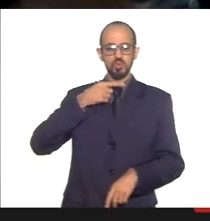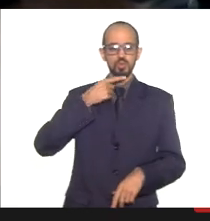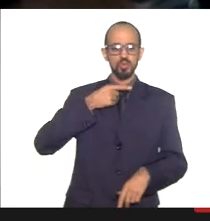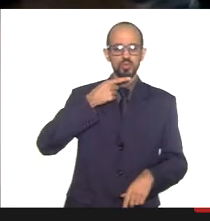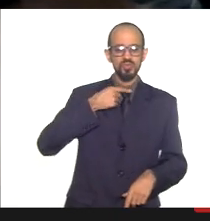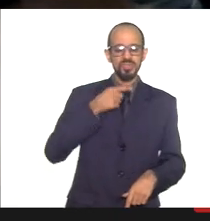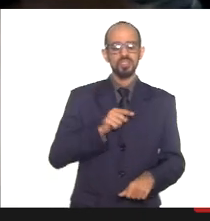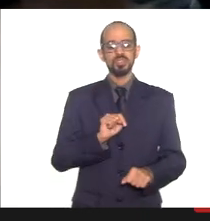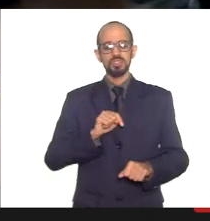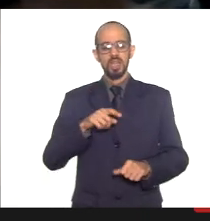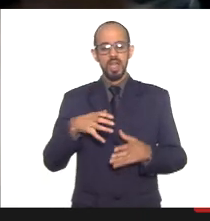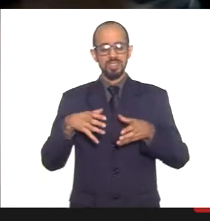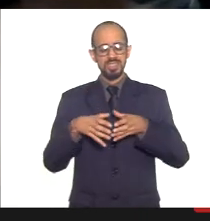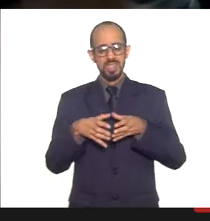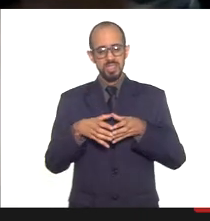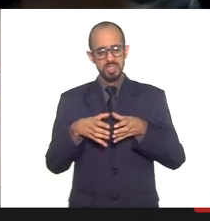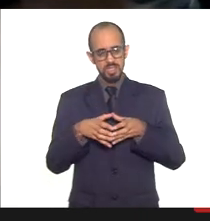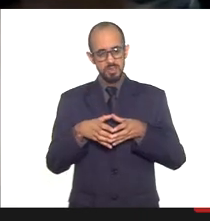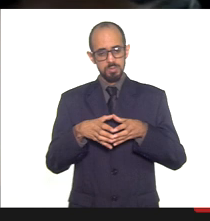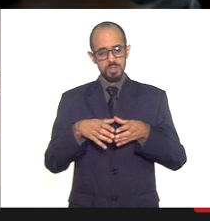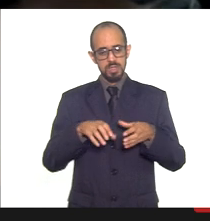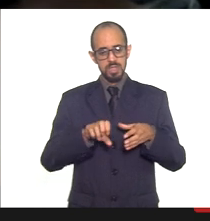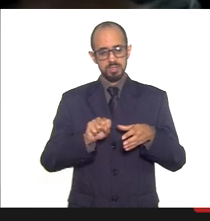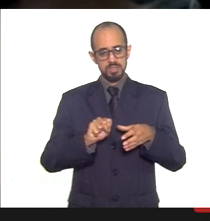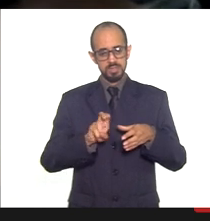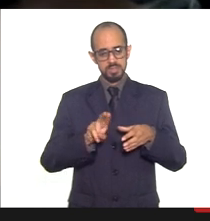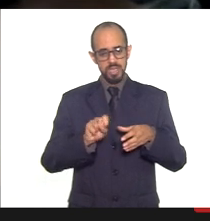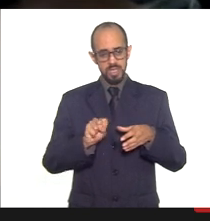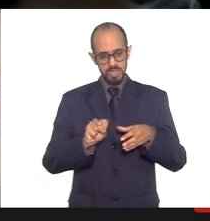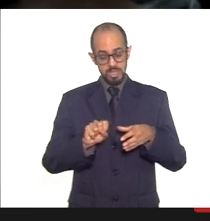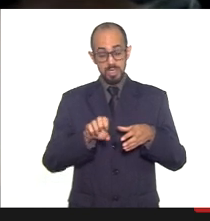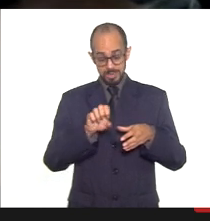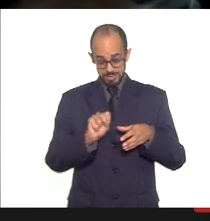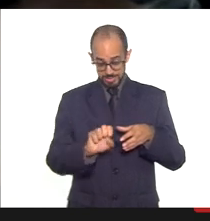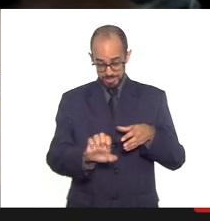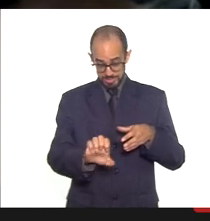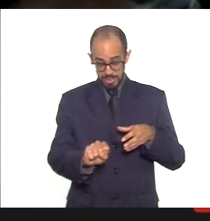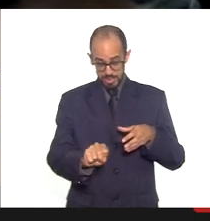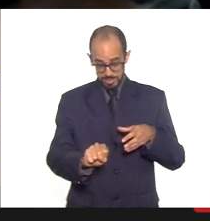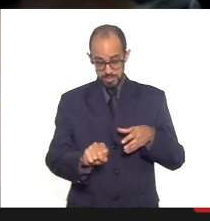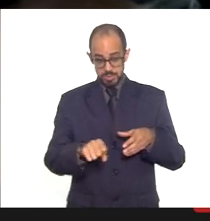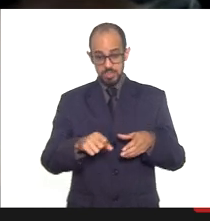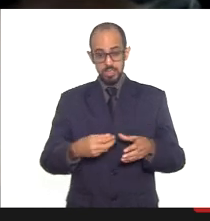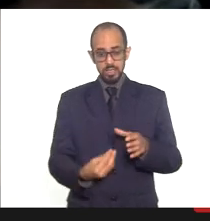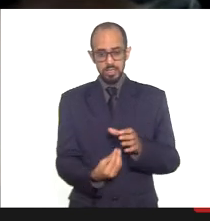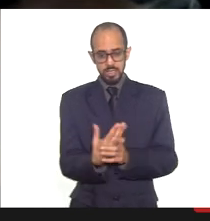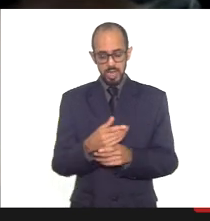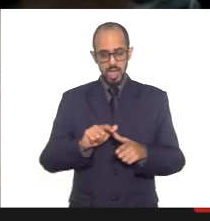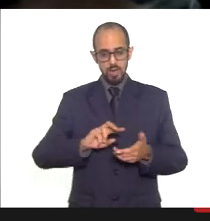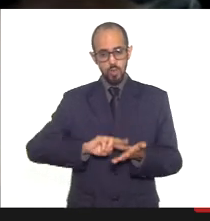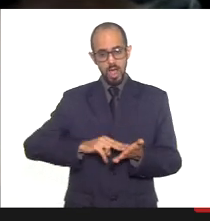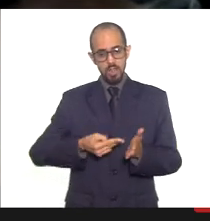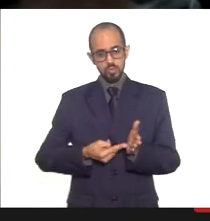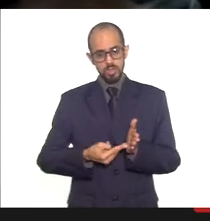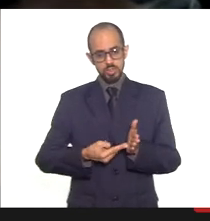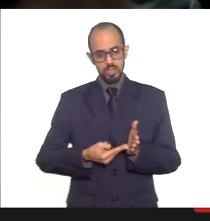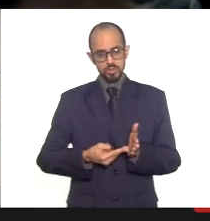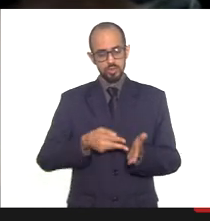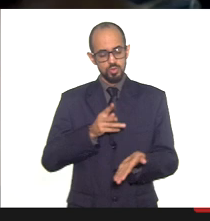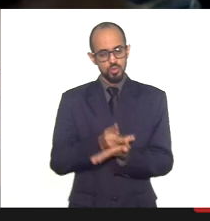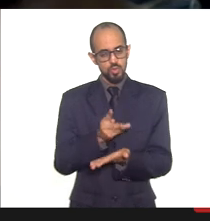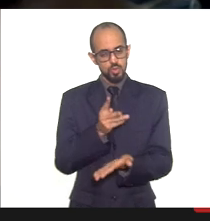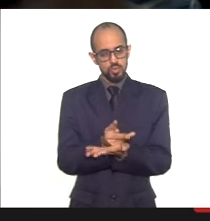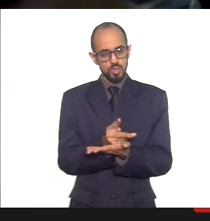equipes envolvidas na gestão da SES-RJ realizaram atualizações constantes no plano estadual de resposta de emergência ao